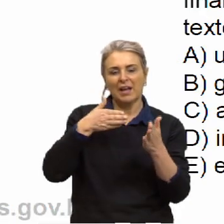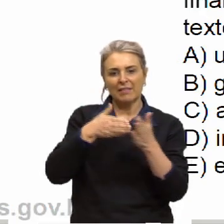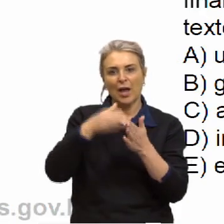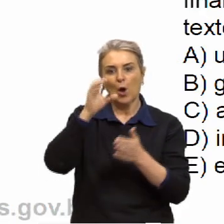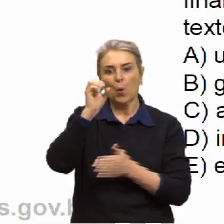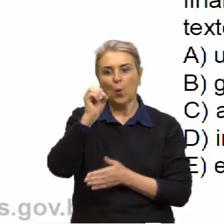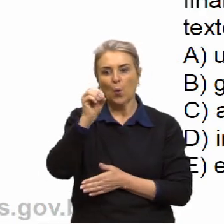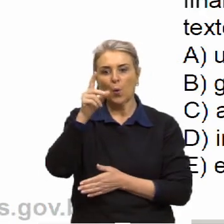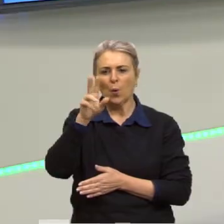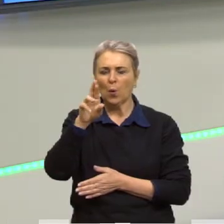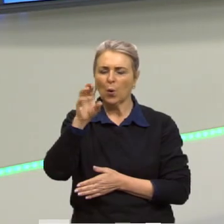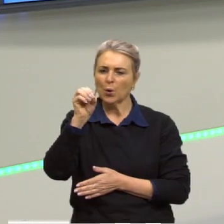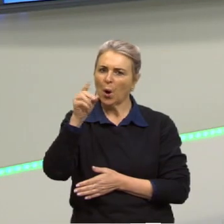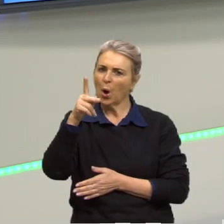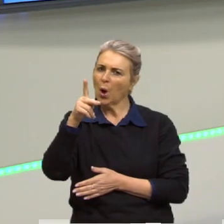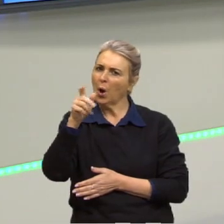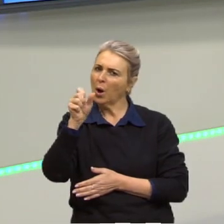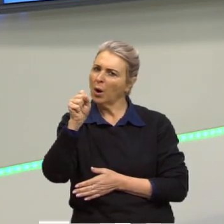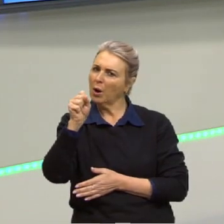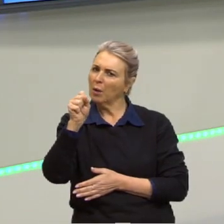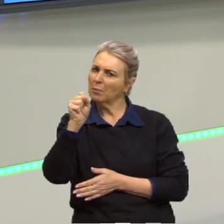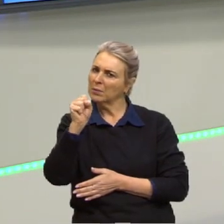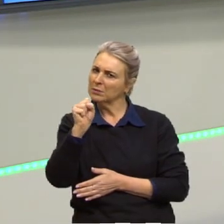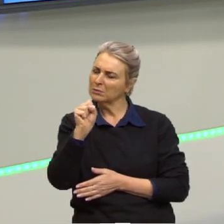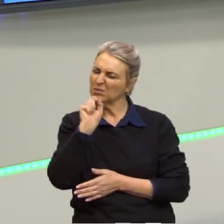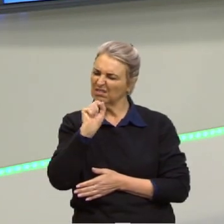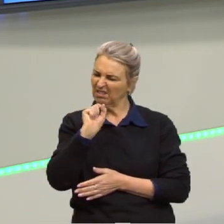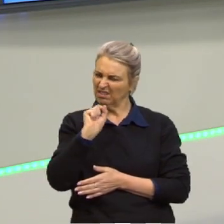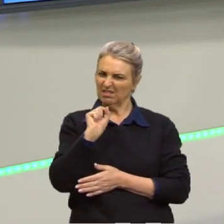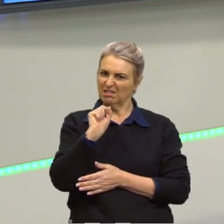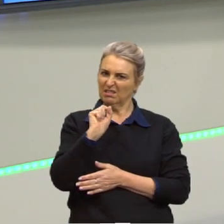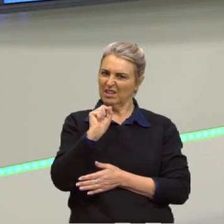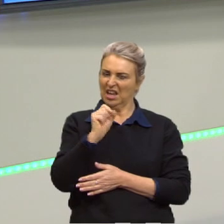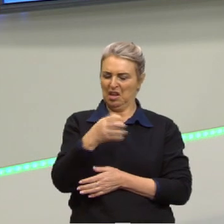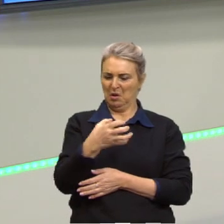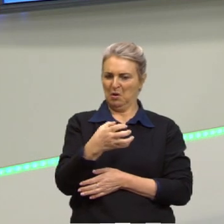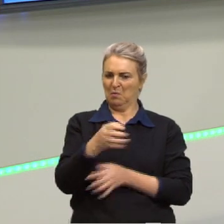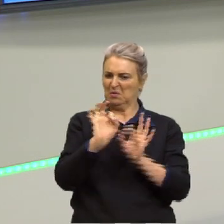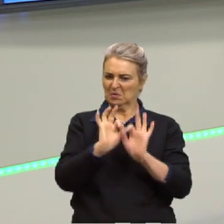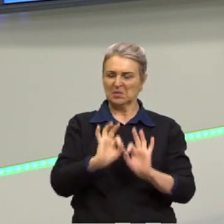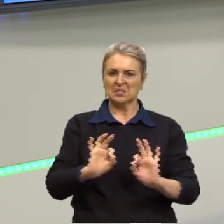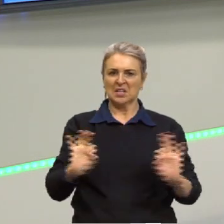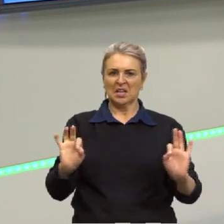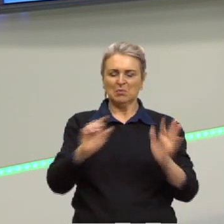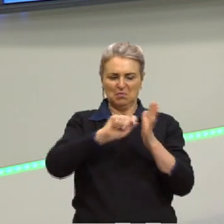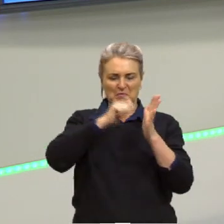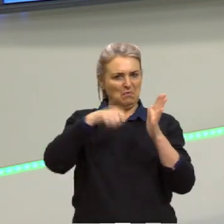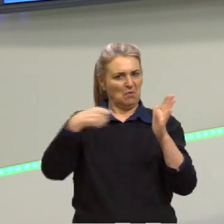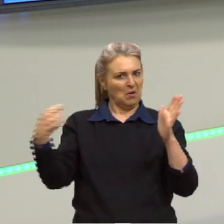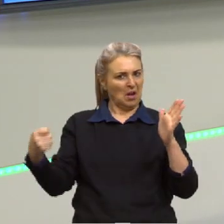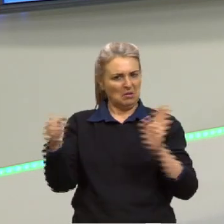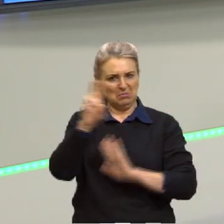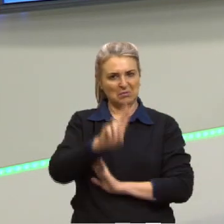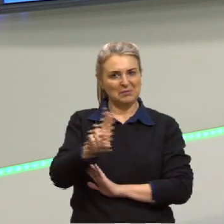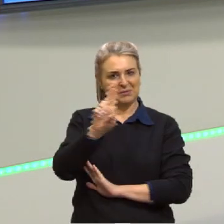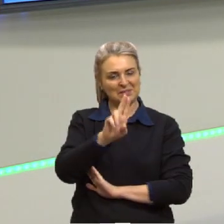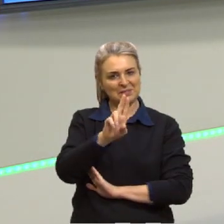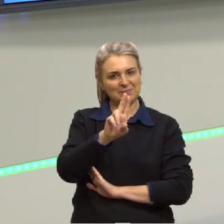aquele Europas? Seria um modo mais simples, mais simplificado, né, um vocabulário mais usual